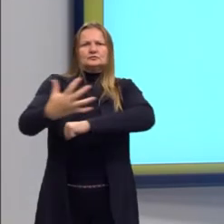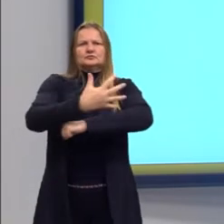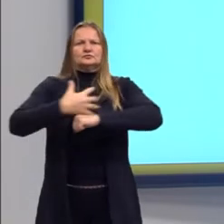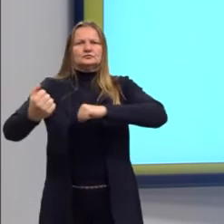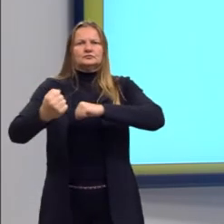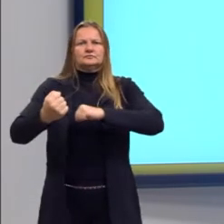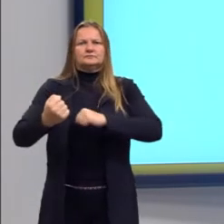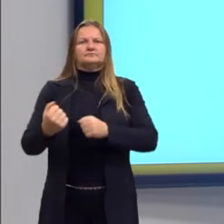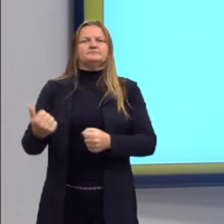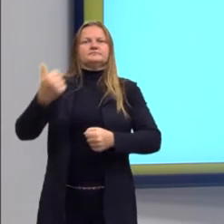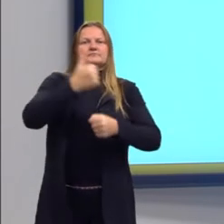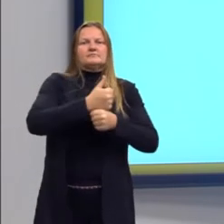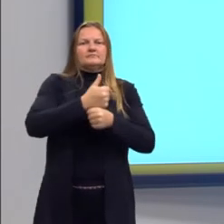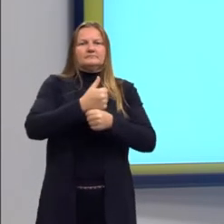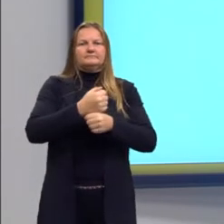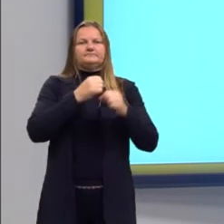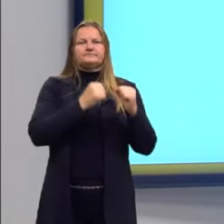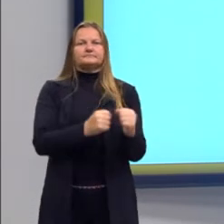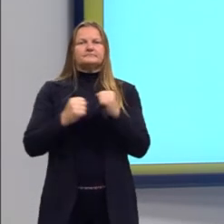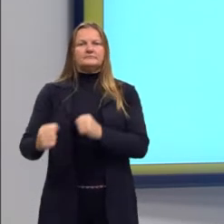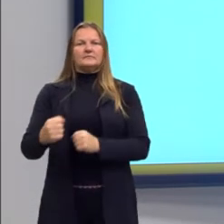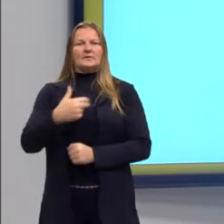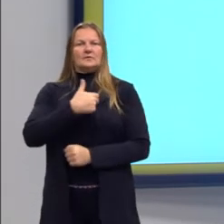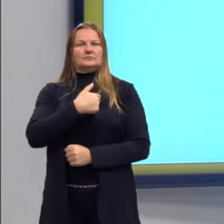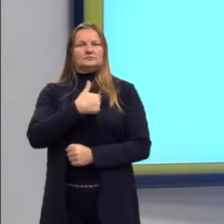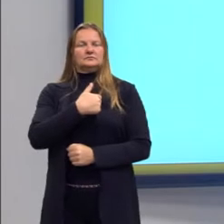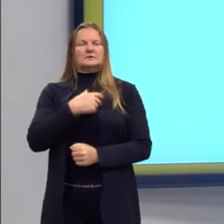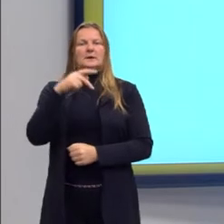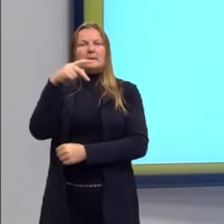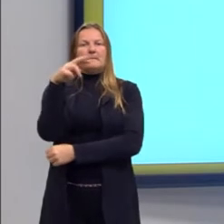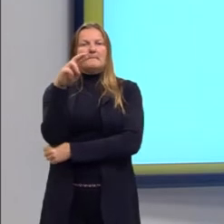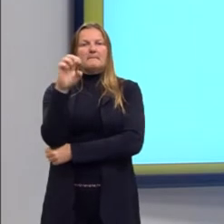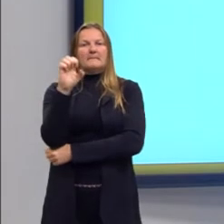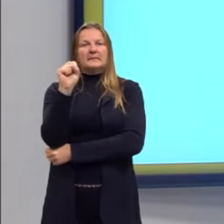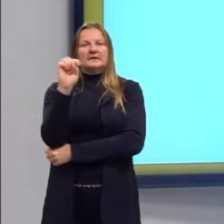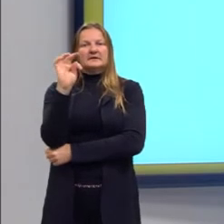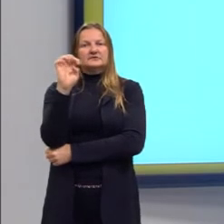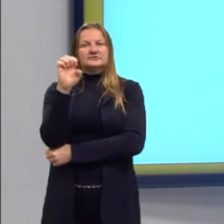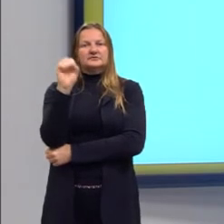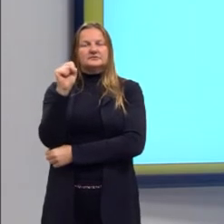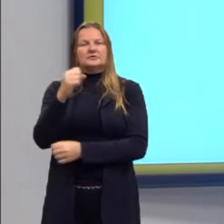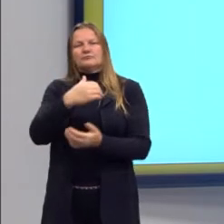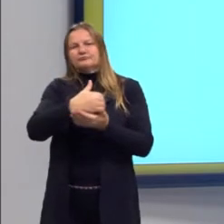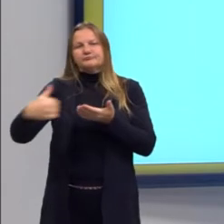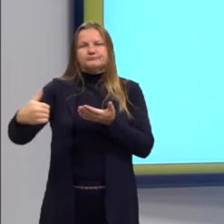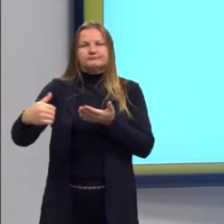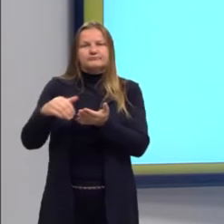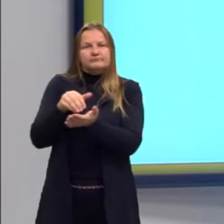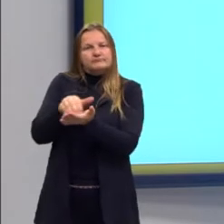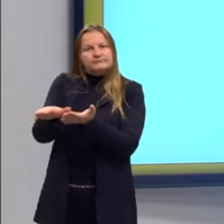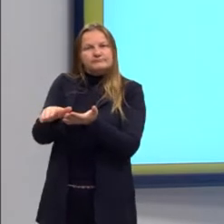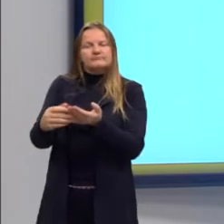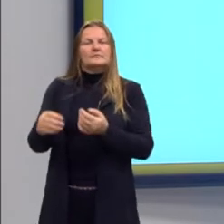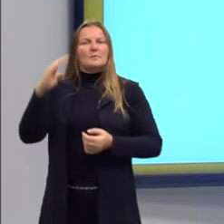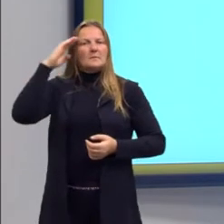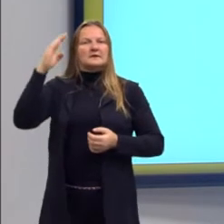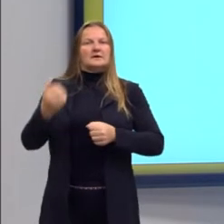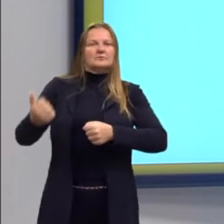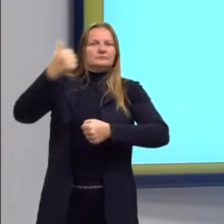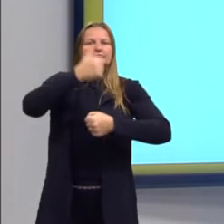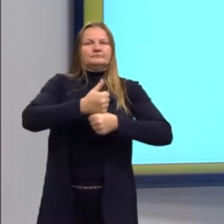e passam o poder para Getúlio. Tiram o Prestes e colocam Getúlio Vargas no poder. Isso em 1930.